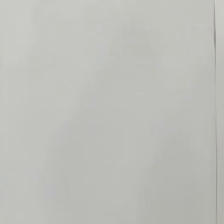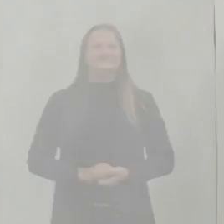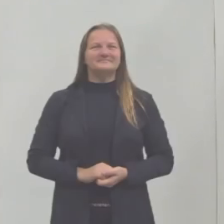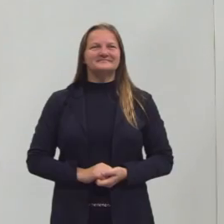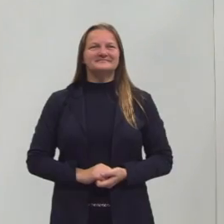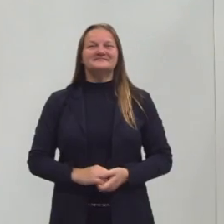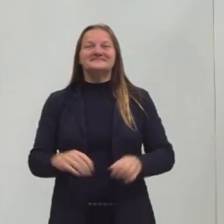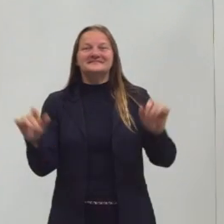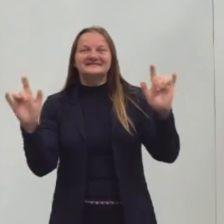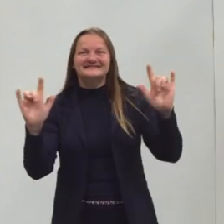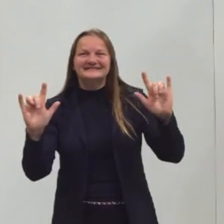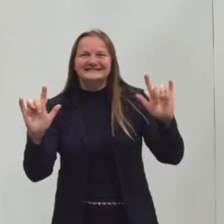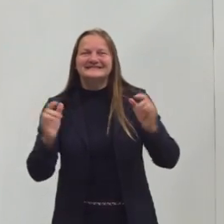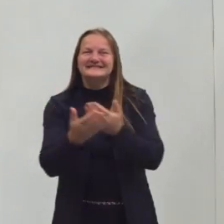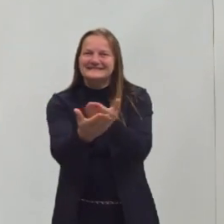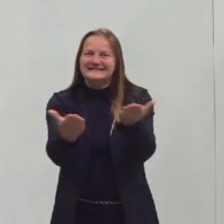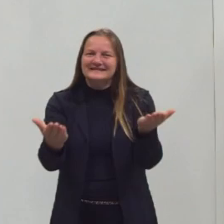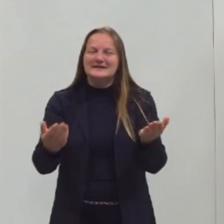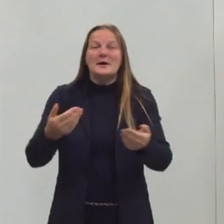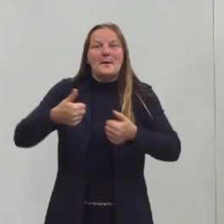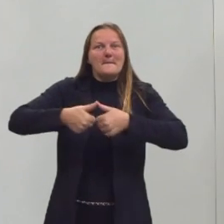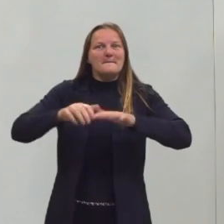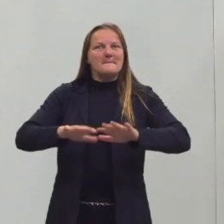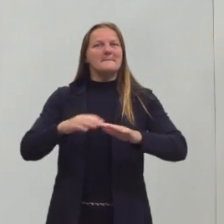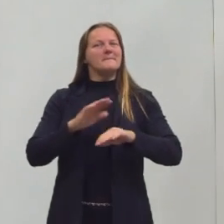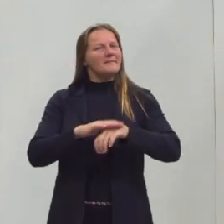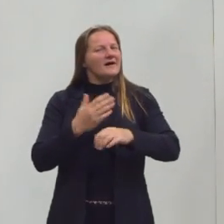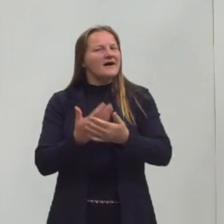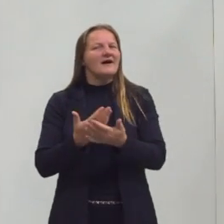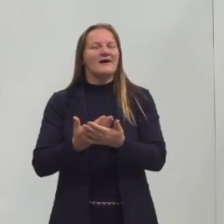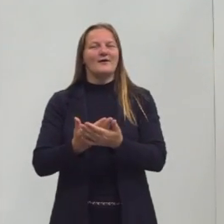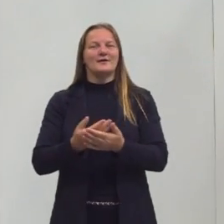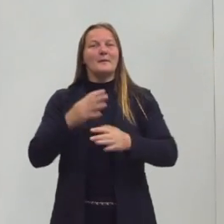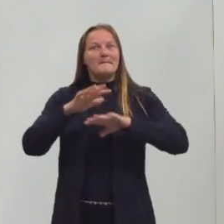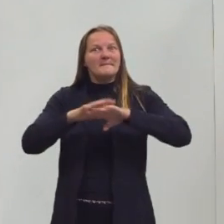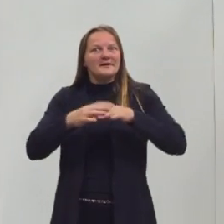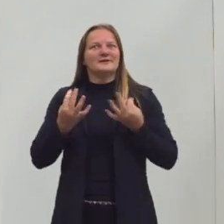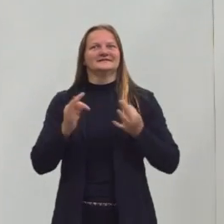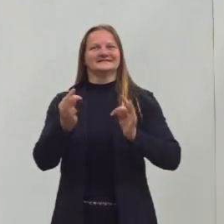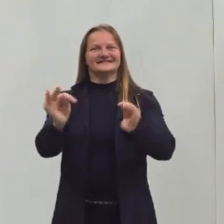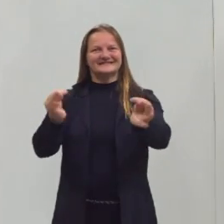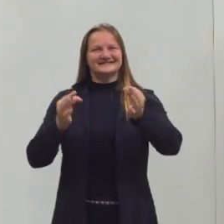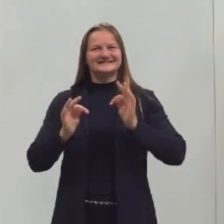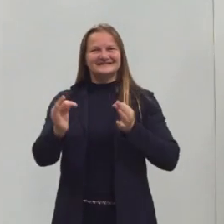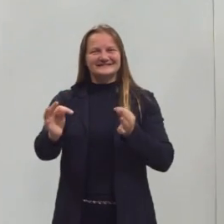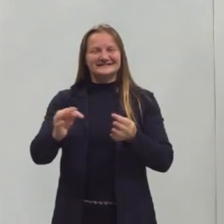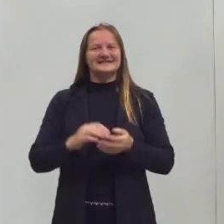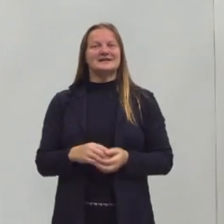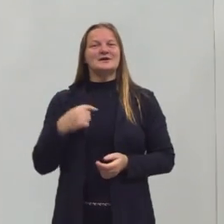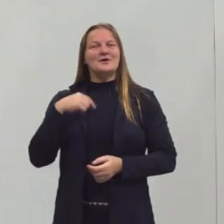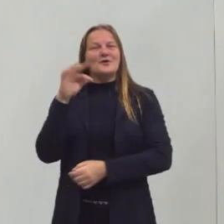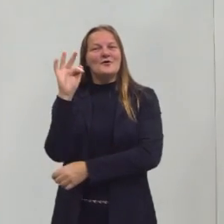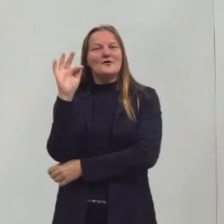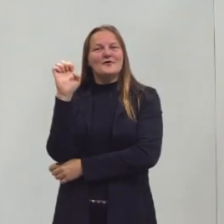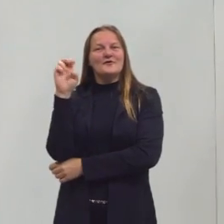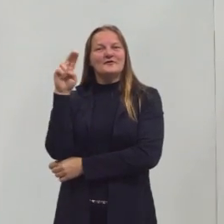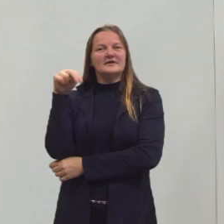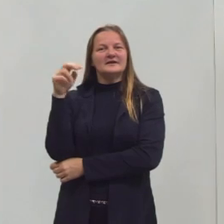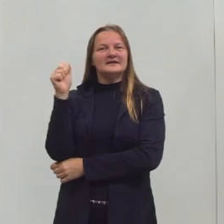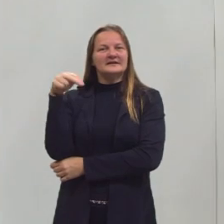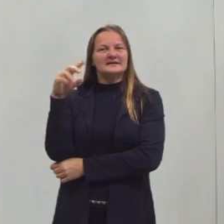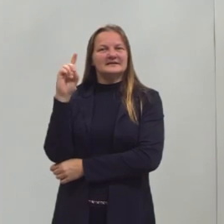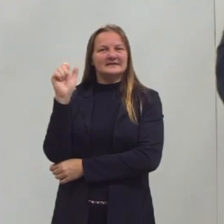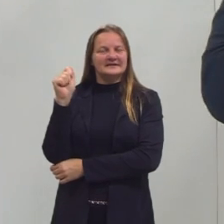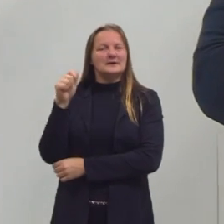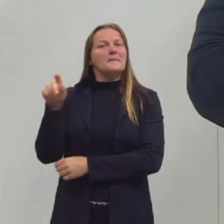Olá pessoal, estamos aqui para mais uma aula de matemática e suas tecnologias. Eu me chamo Fernanda, sou prof. de